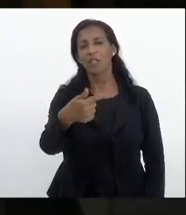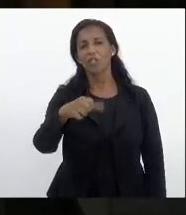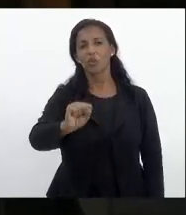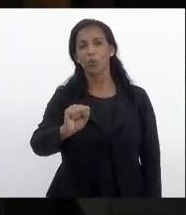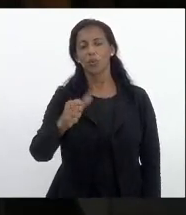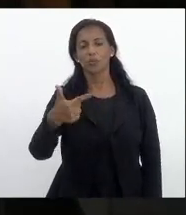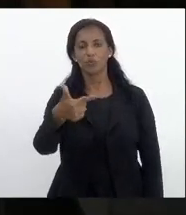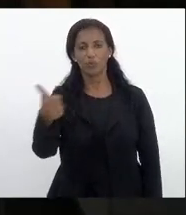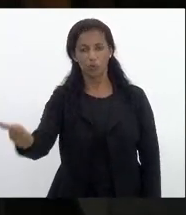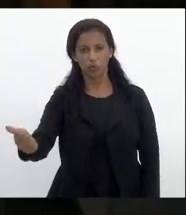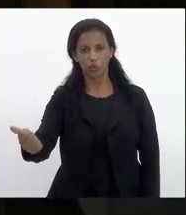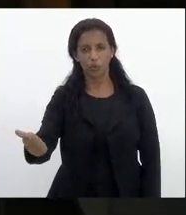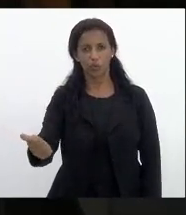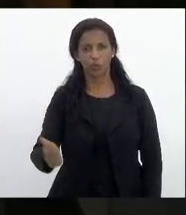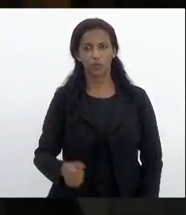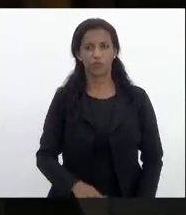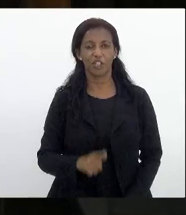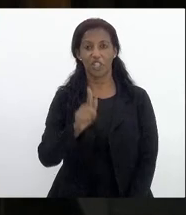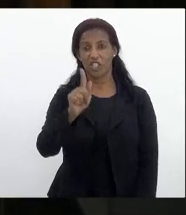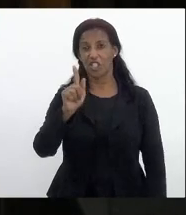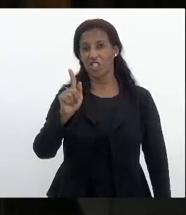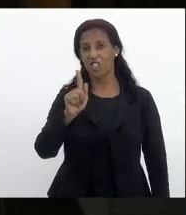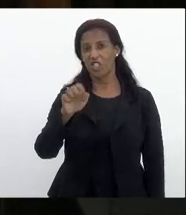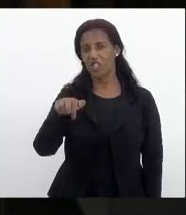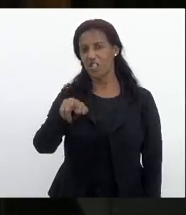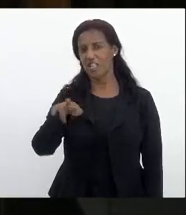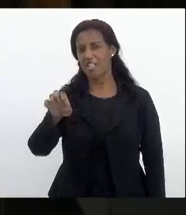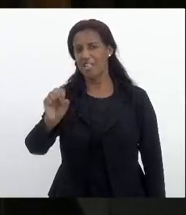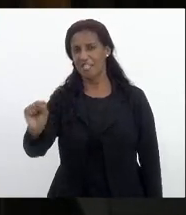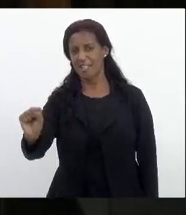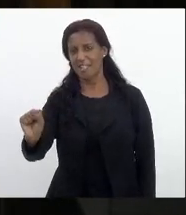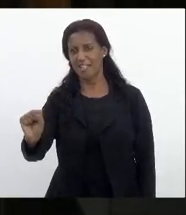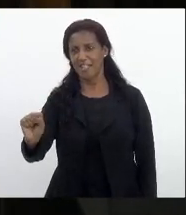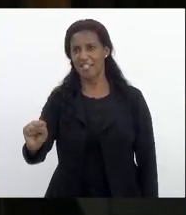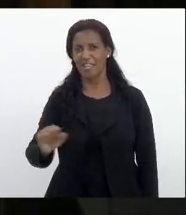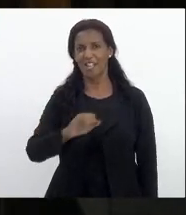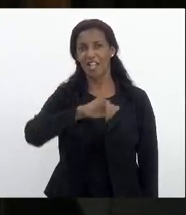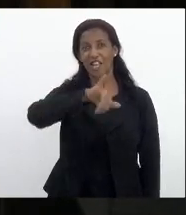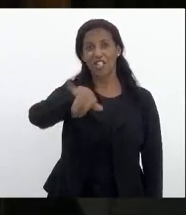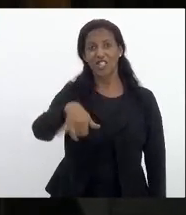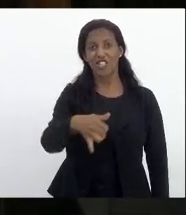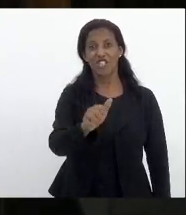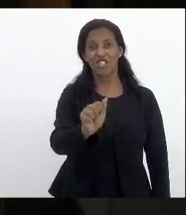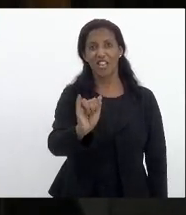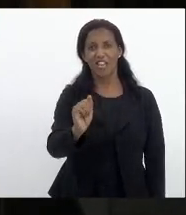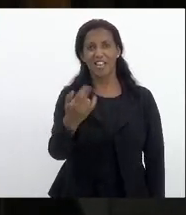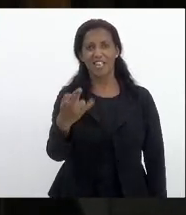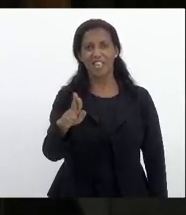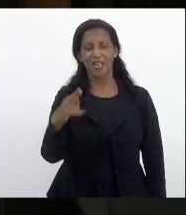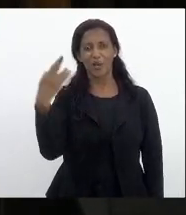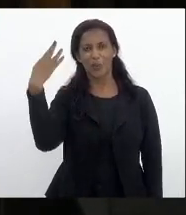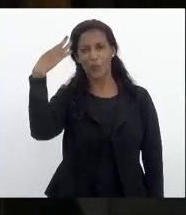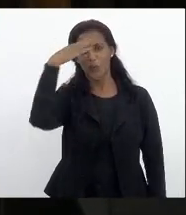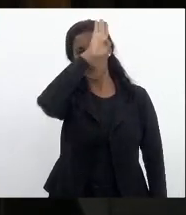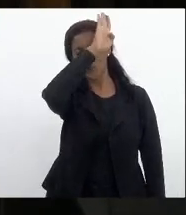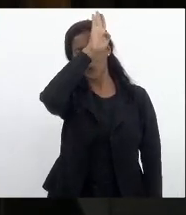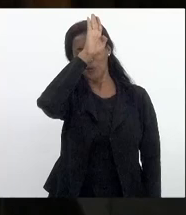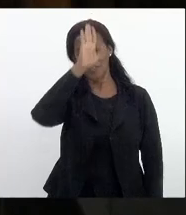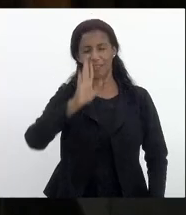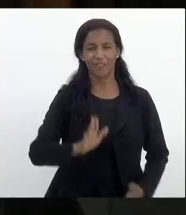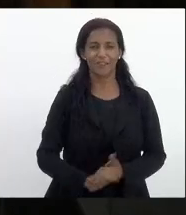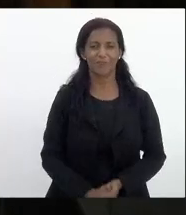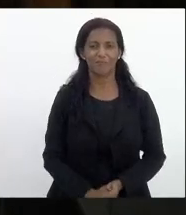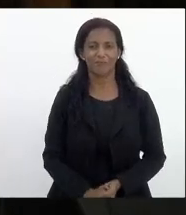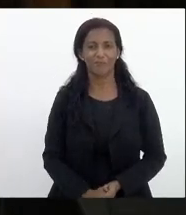a gênese Jair Bolsonaro que sempre se